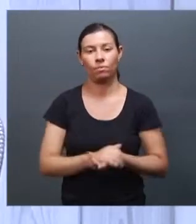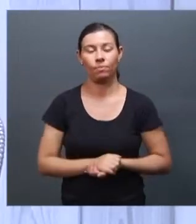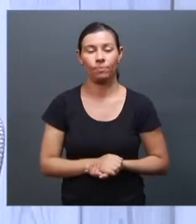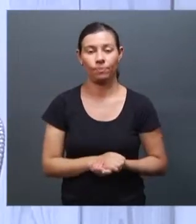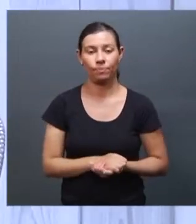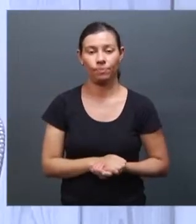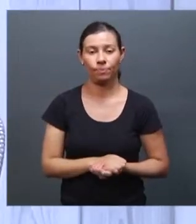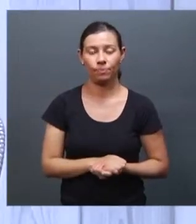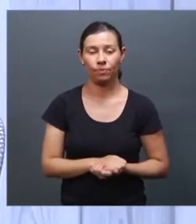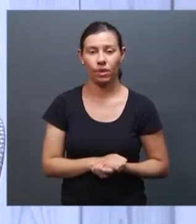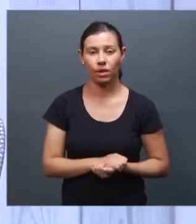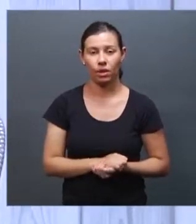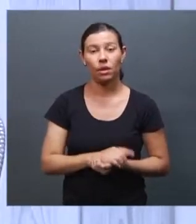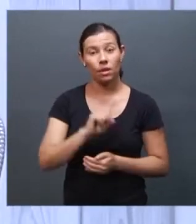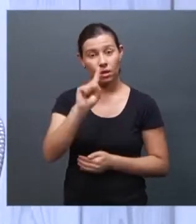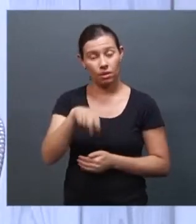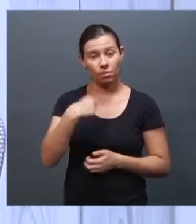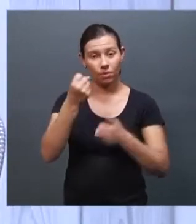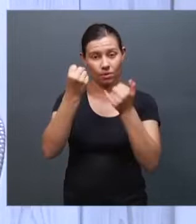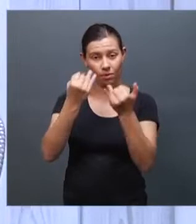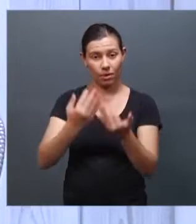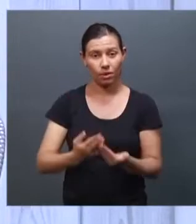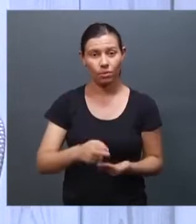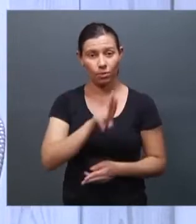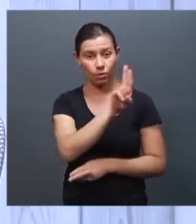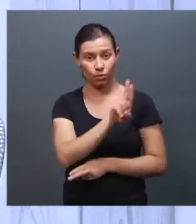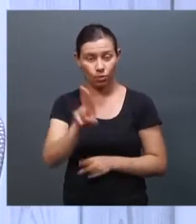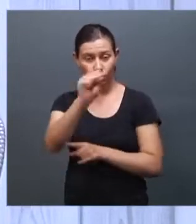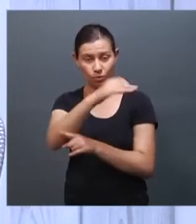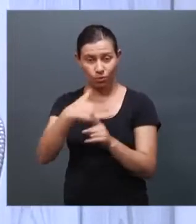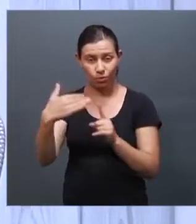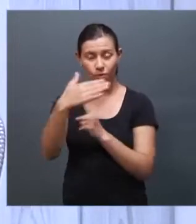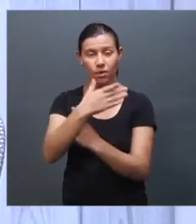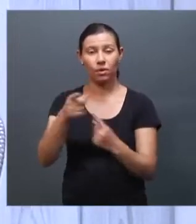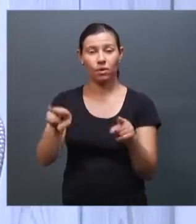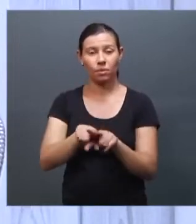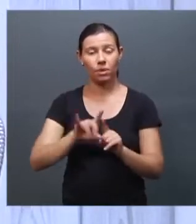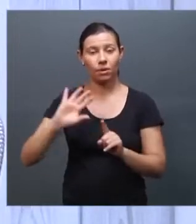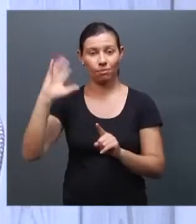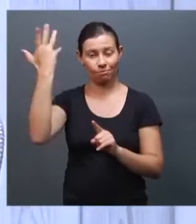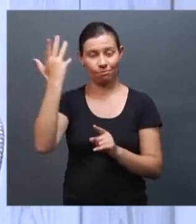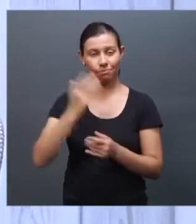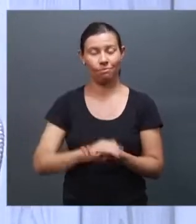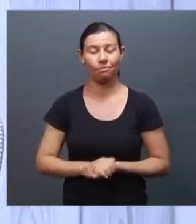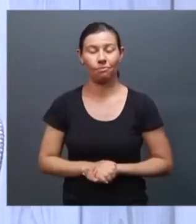próximo bloco a gente fala de nome social. Tem ainda a previsão do tempo. Até já.